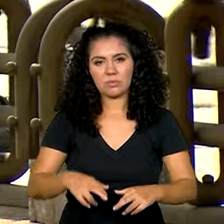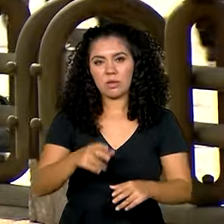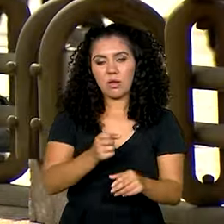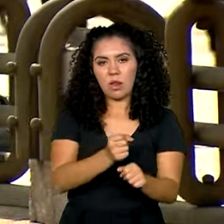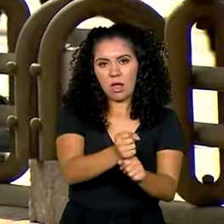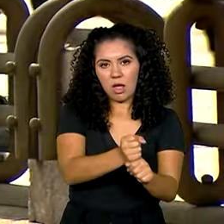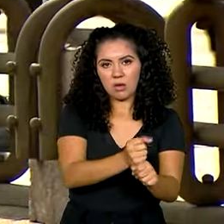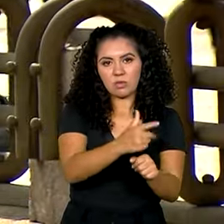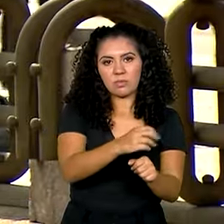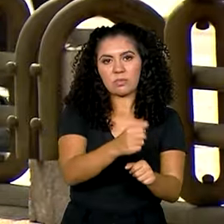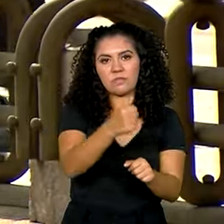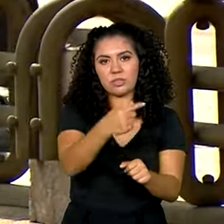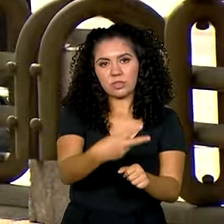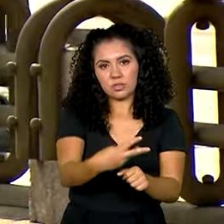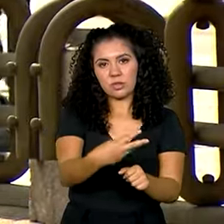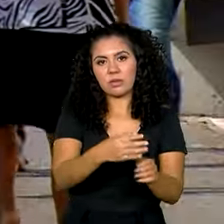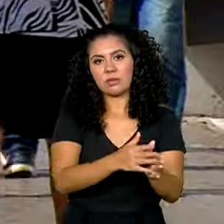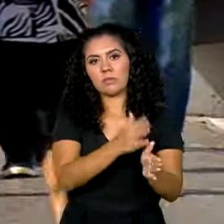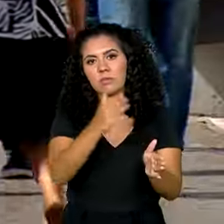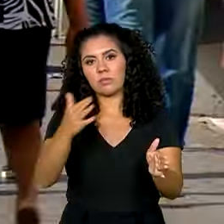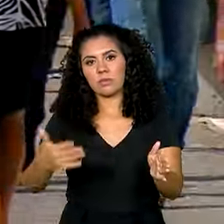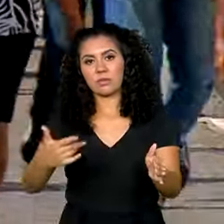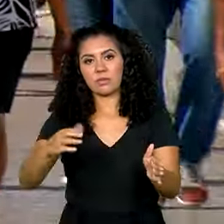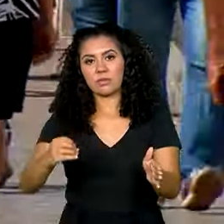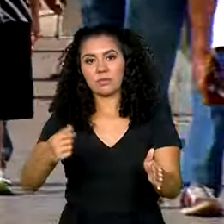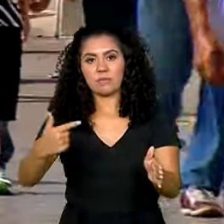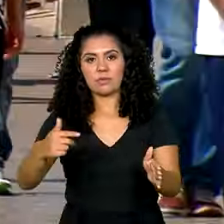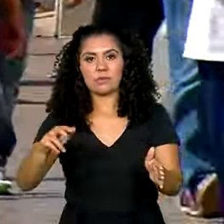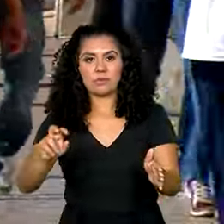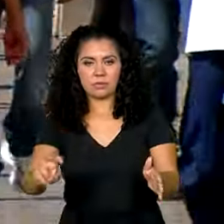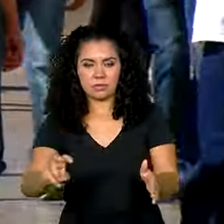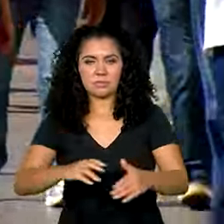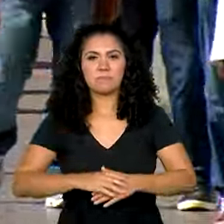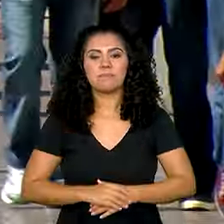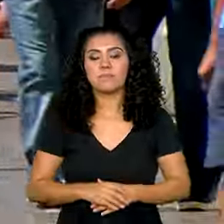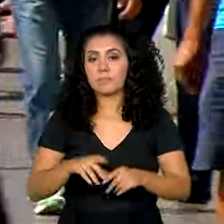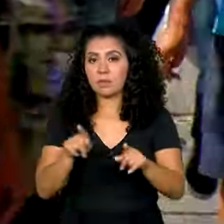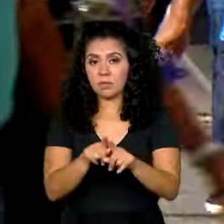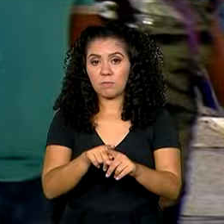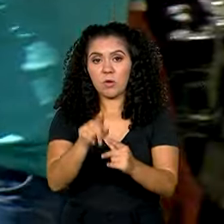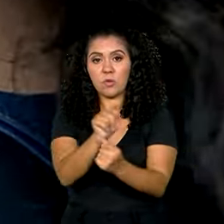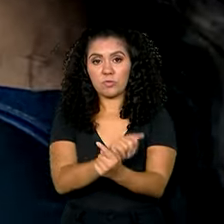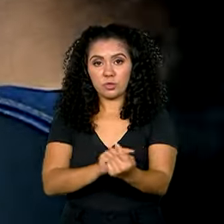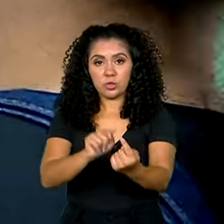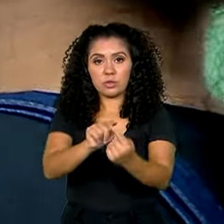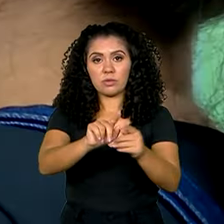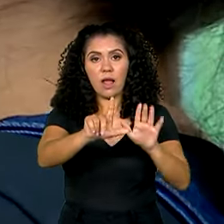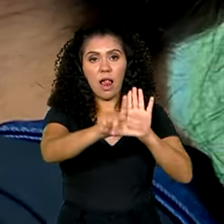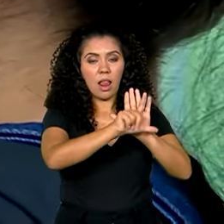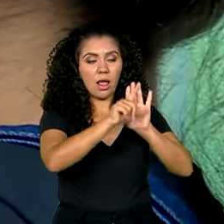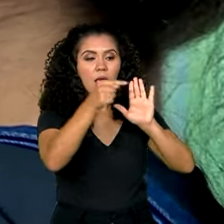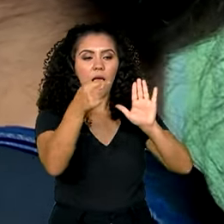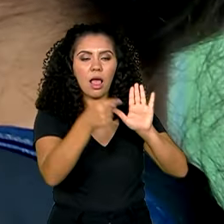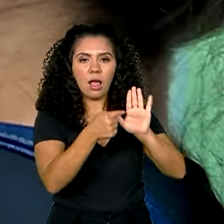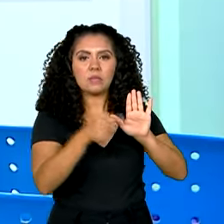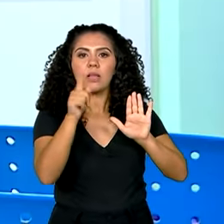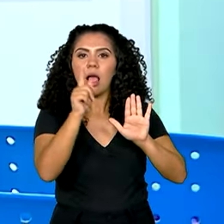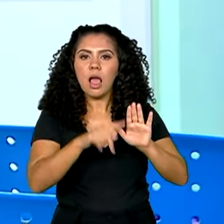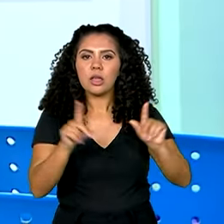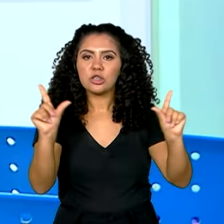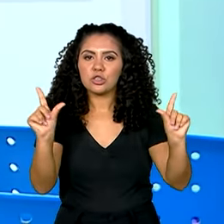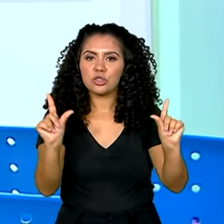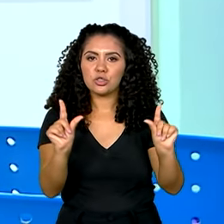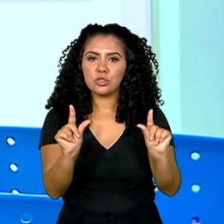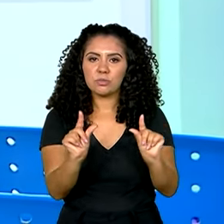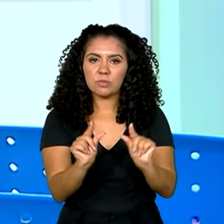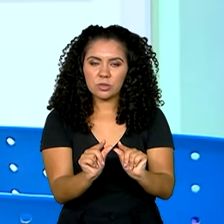2023 e 2025. E um dos objetivos da lei é diminuir a incidência de